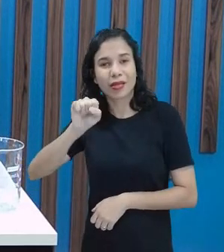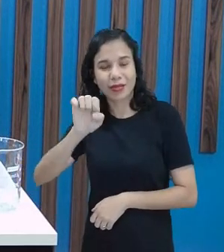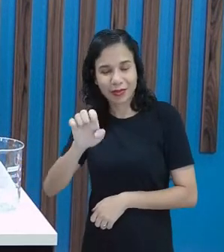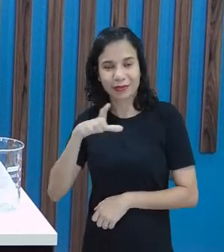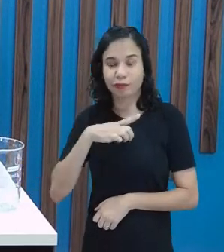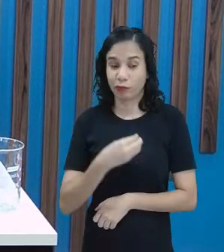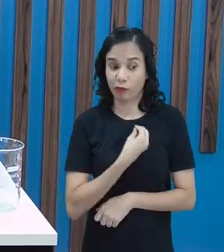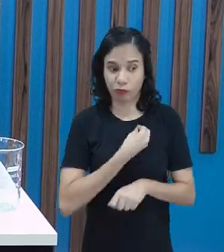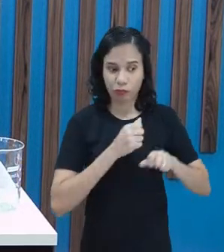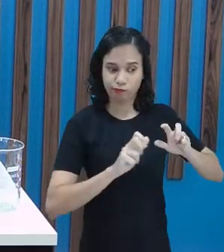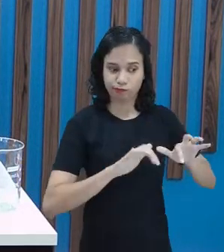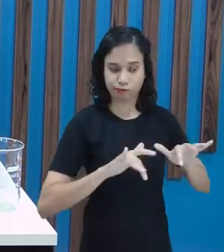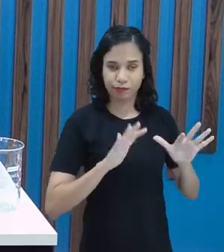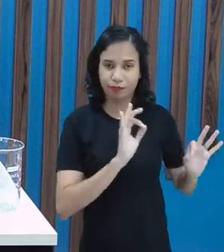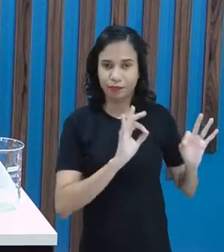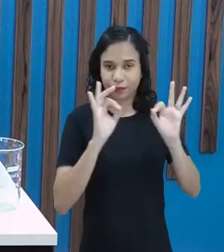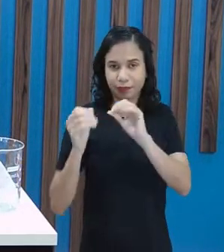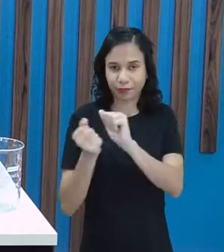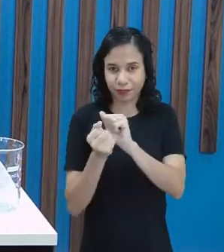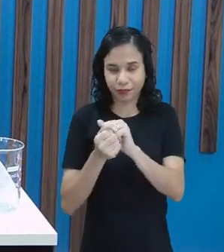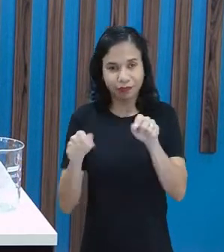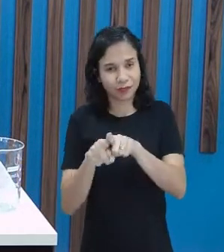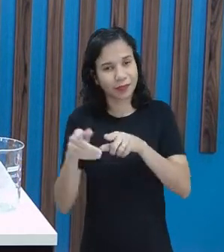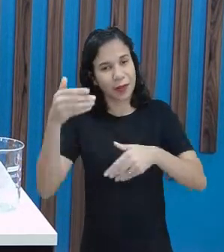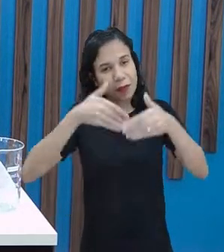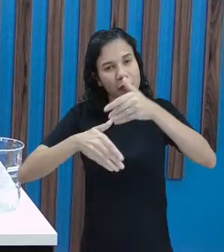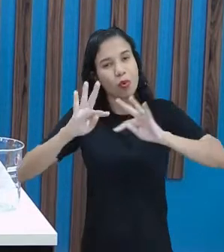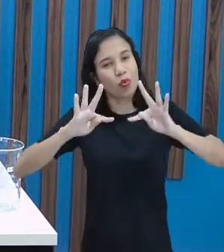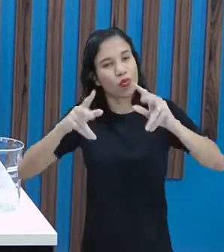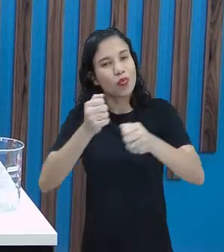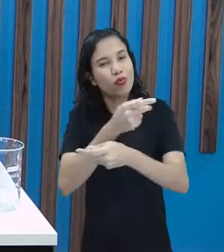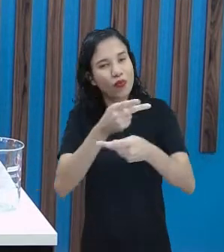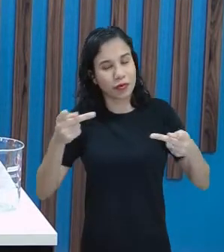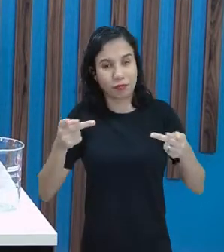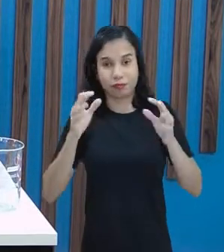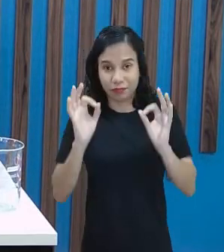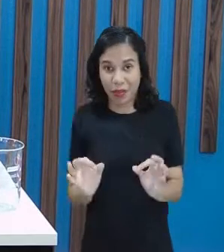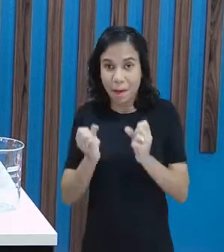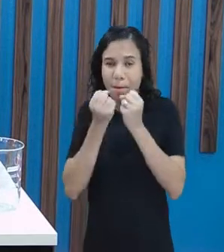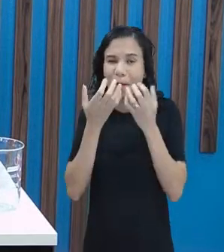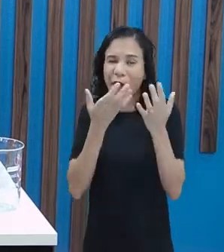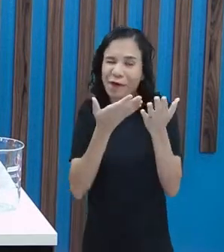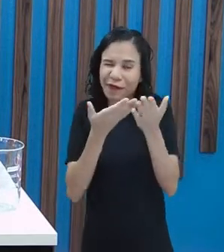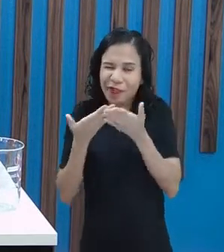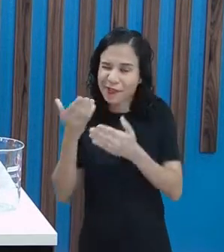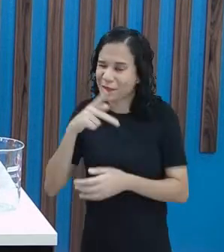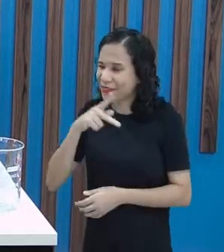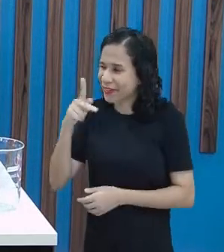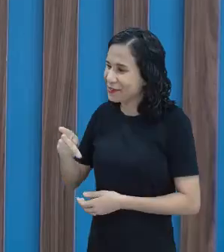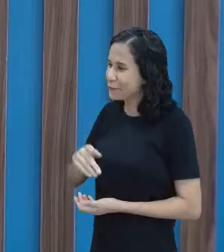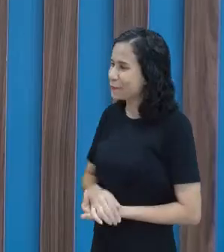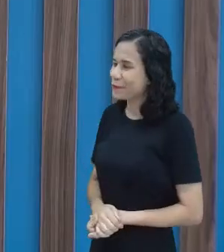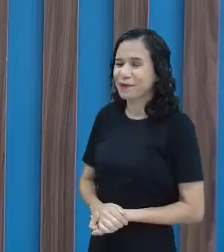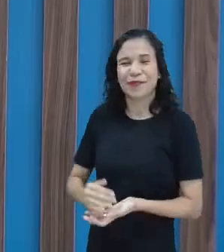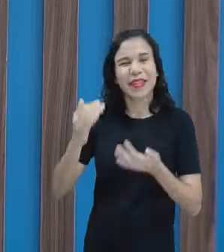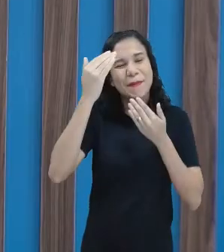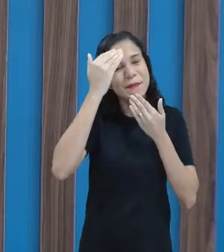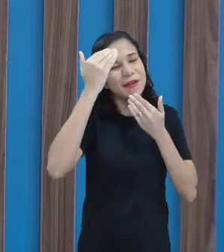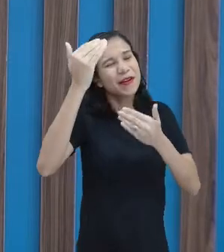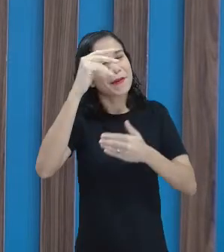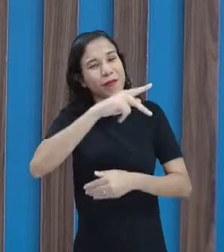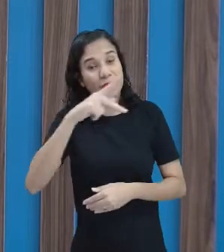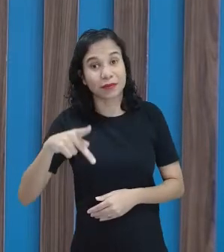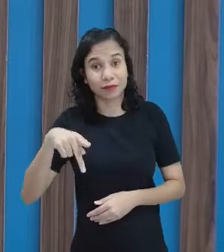no chat para acompanhar a participação de todos vocês ao vivo. Seja muito bem-vinda, professora Casey! Obrigada,